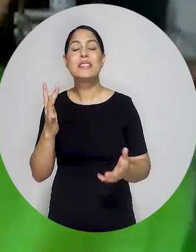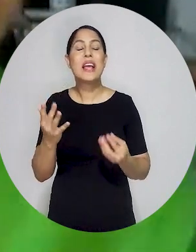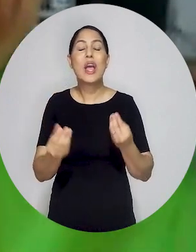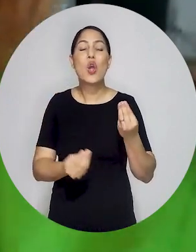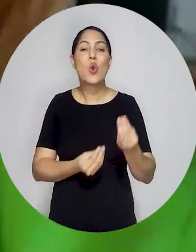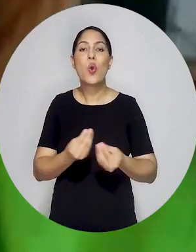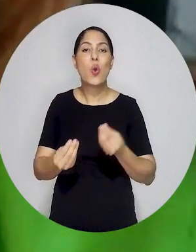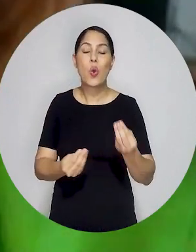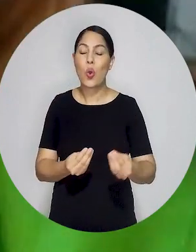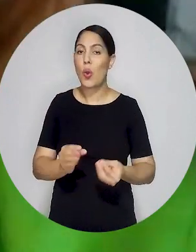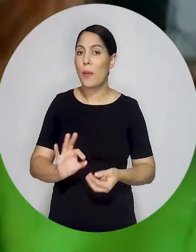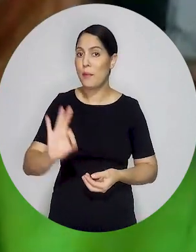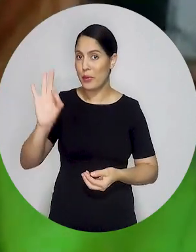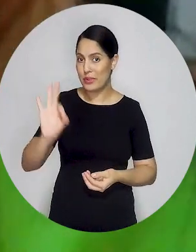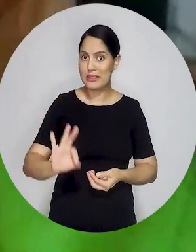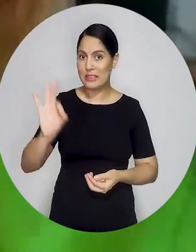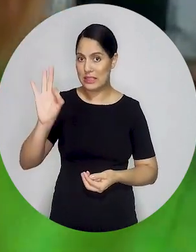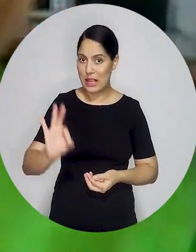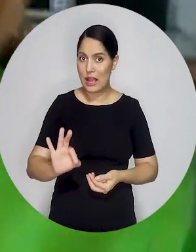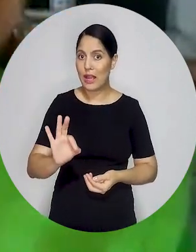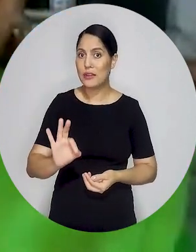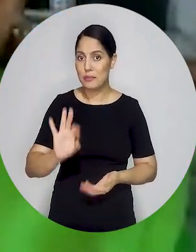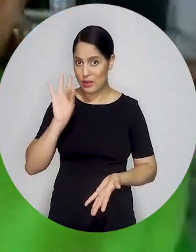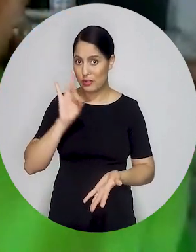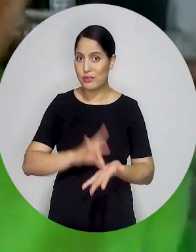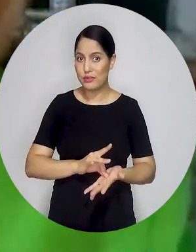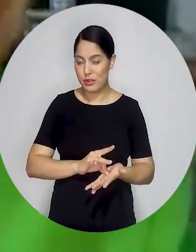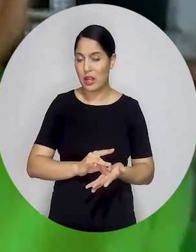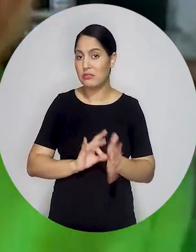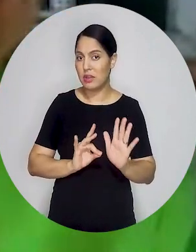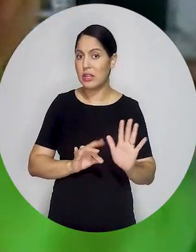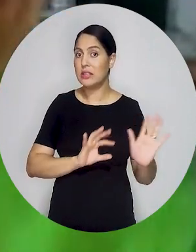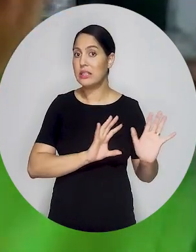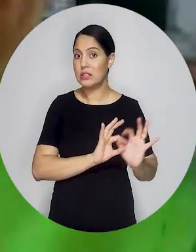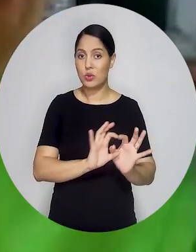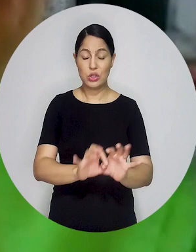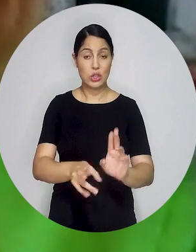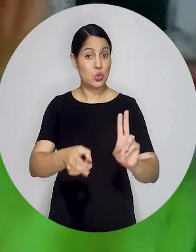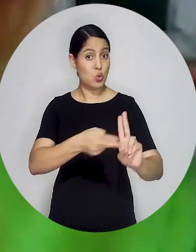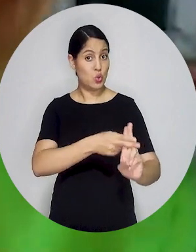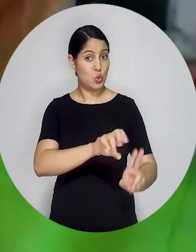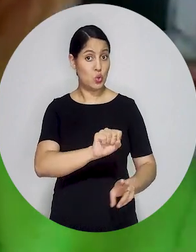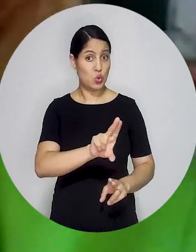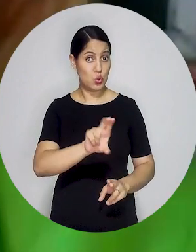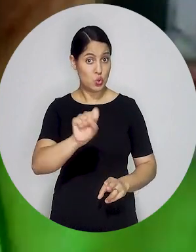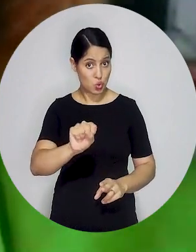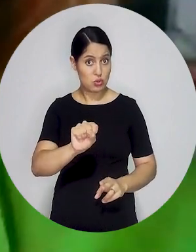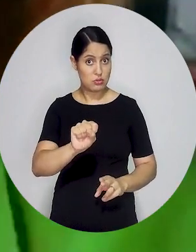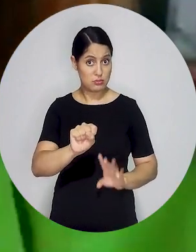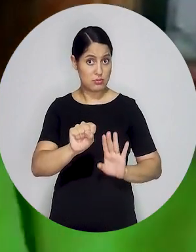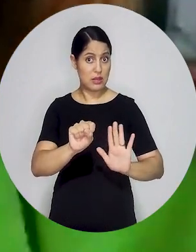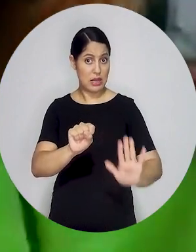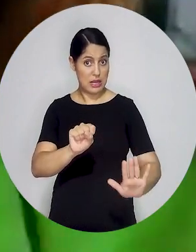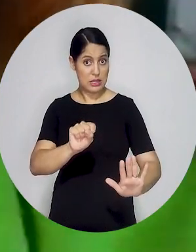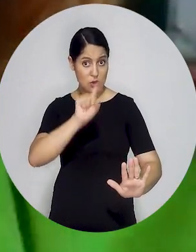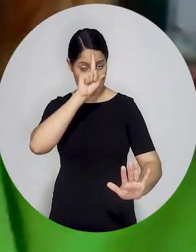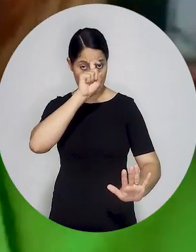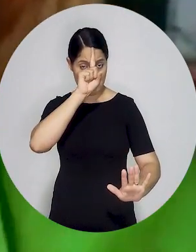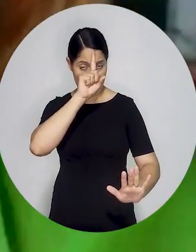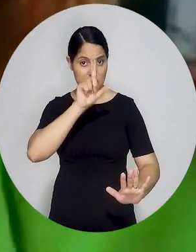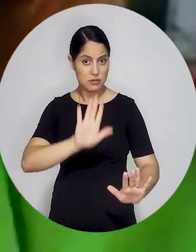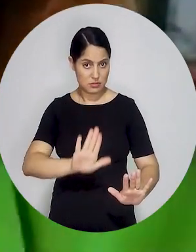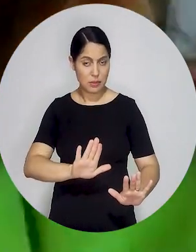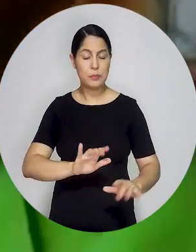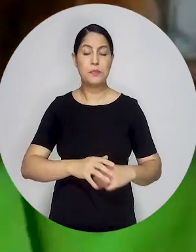sinceramente, eu não sei qual seria esse percentual que vai resolver para o SUS, para os